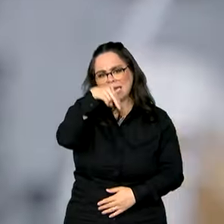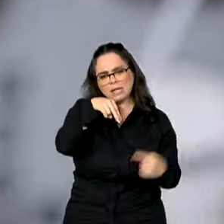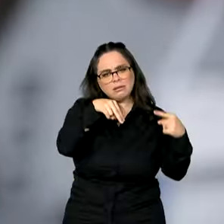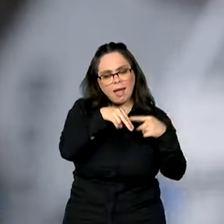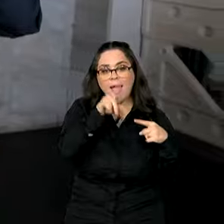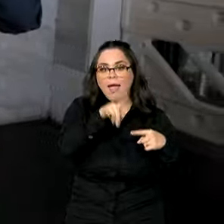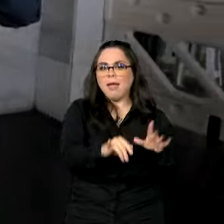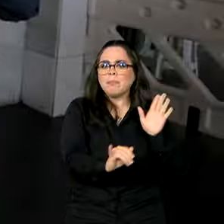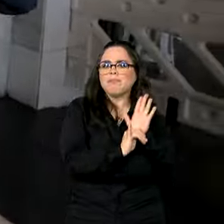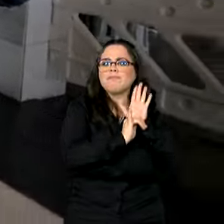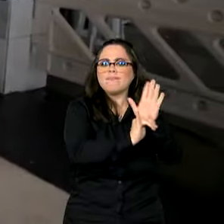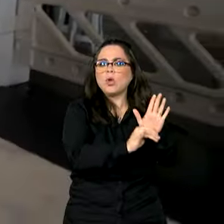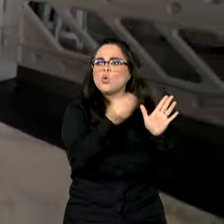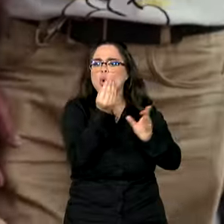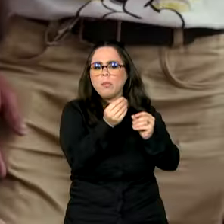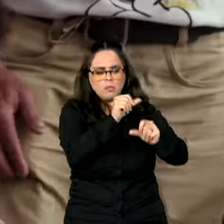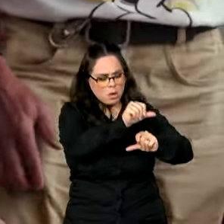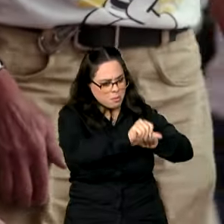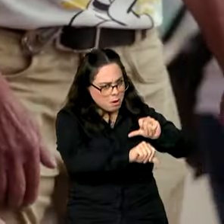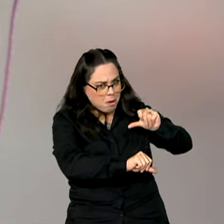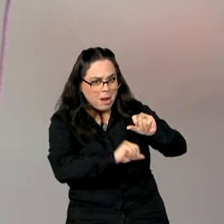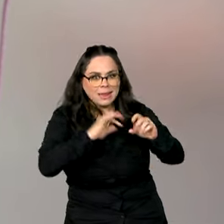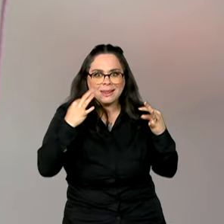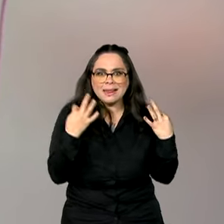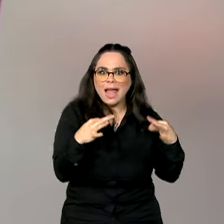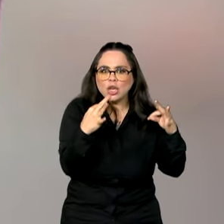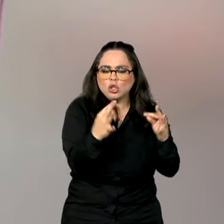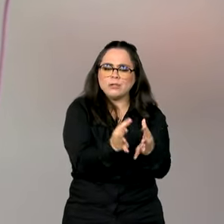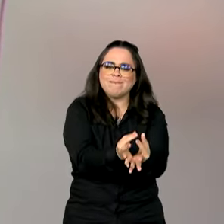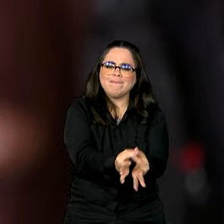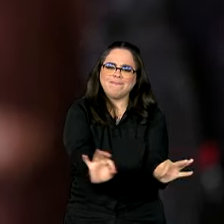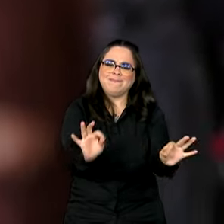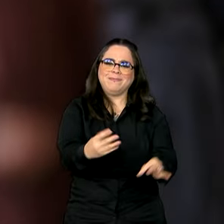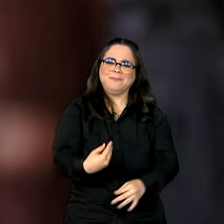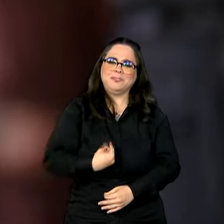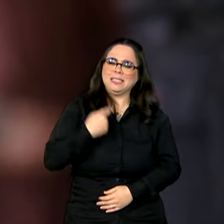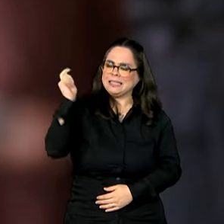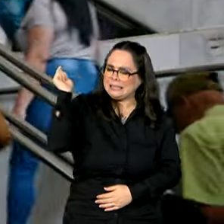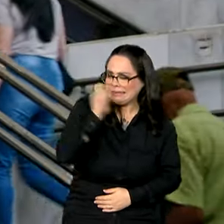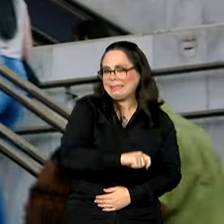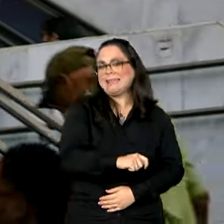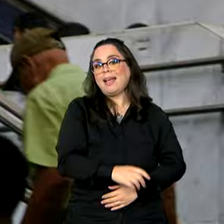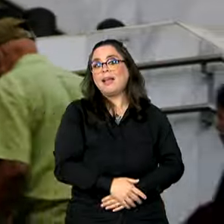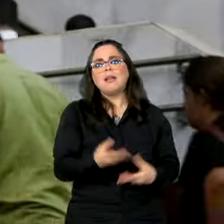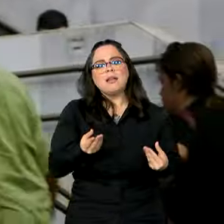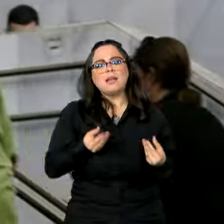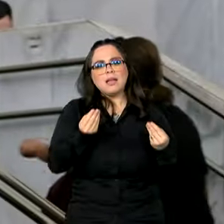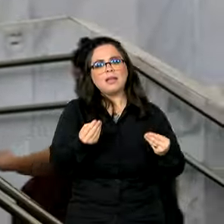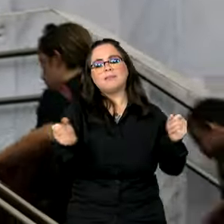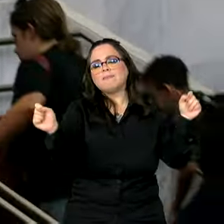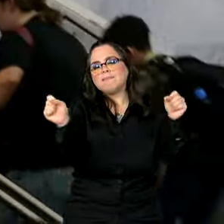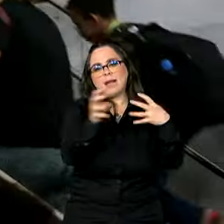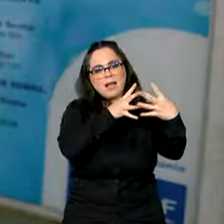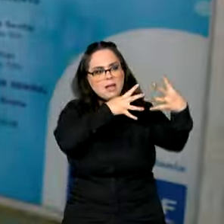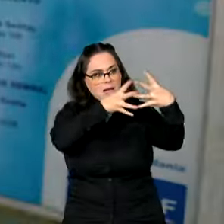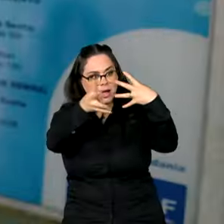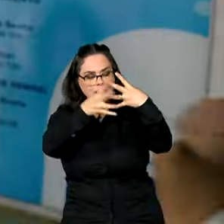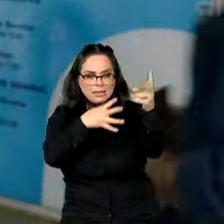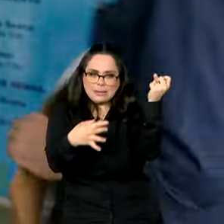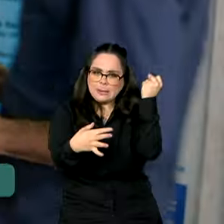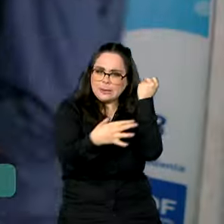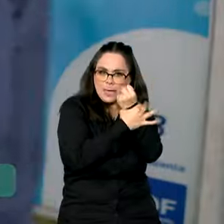é um exemplo de como a transformação digital pode simplificar a vida das pessoas, trazendo transparência e